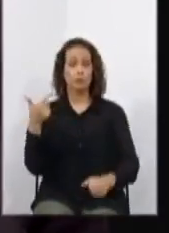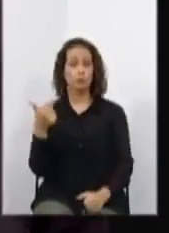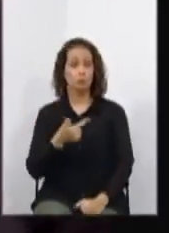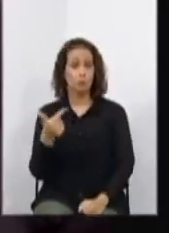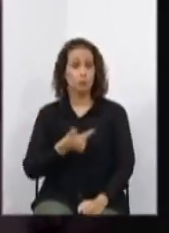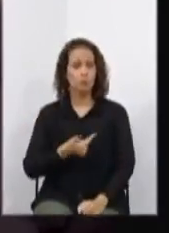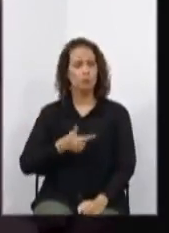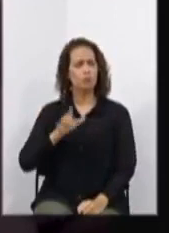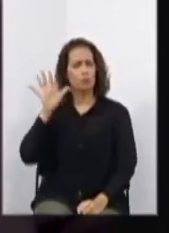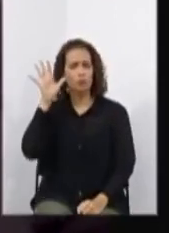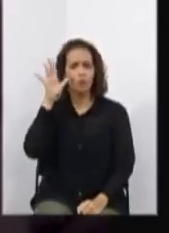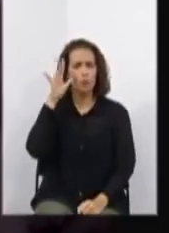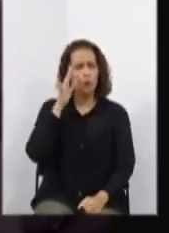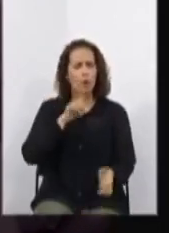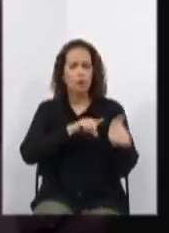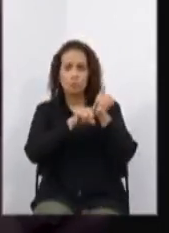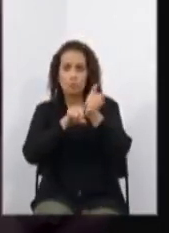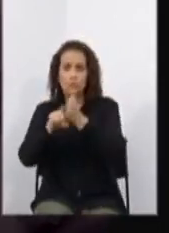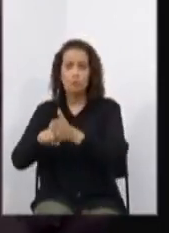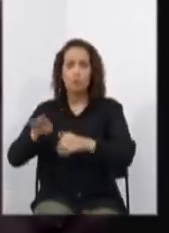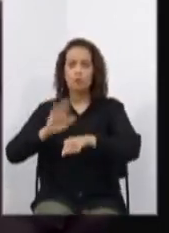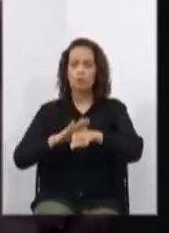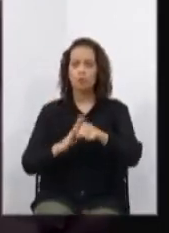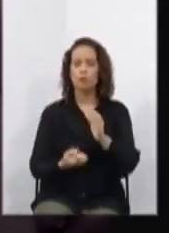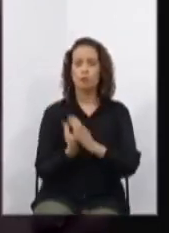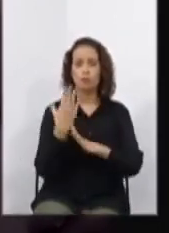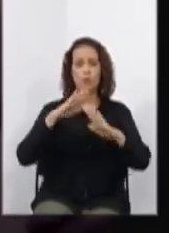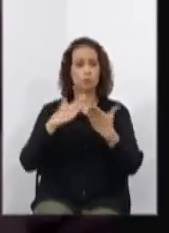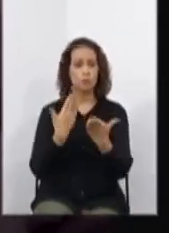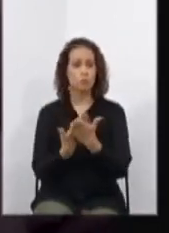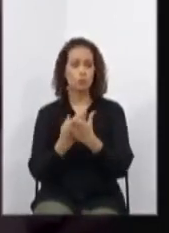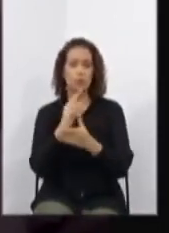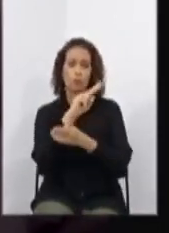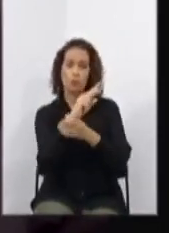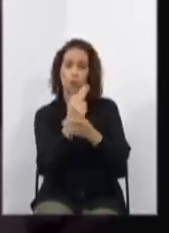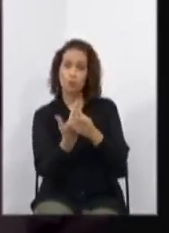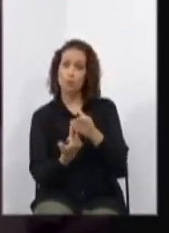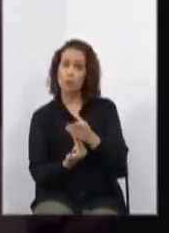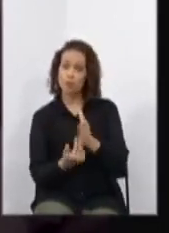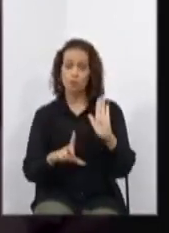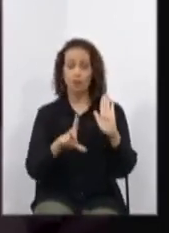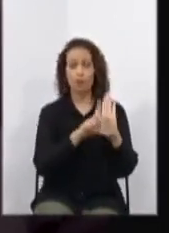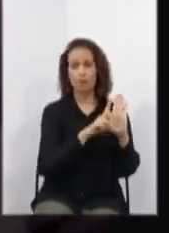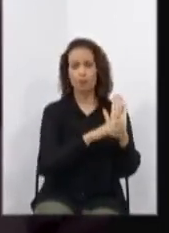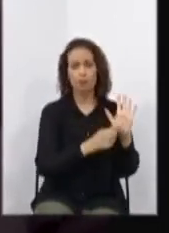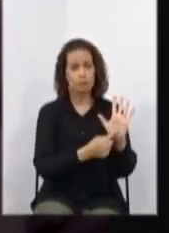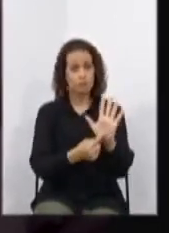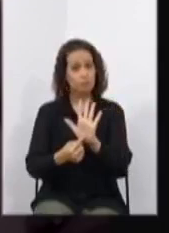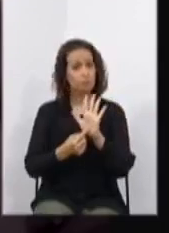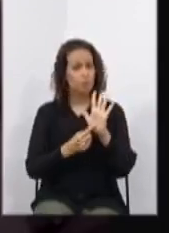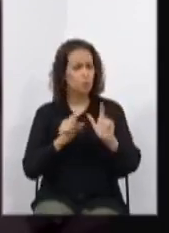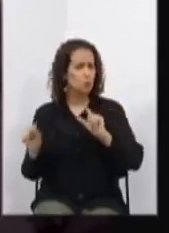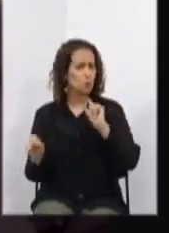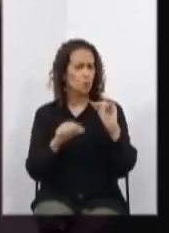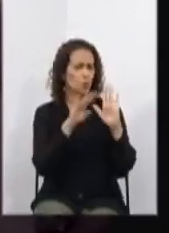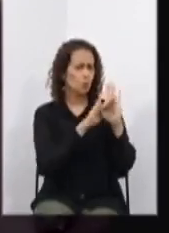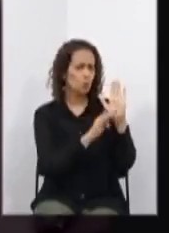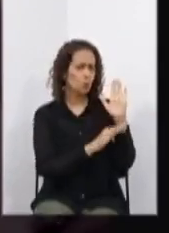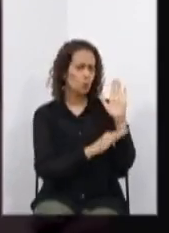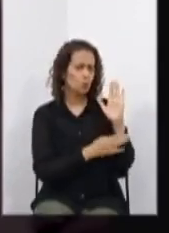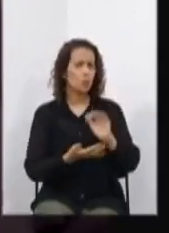observadas na criação de escolas bilíngues de que trata esta lei as seguintes diretrizes.